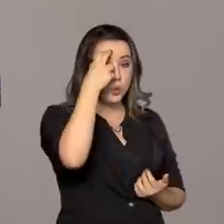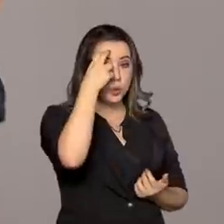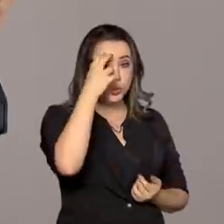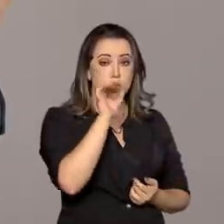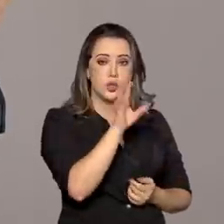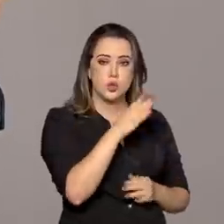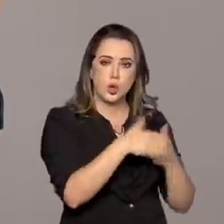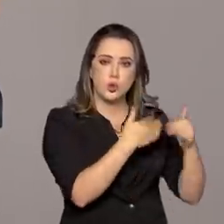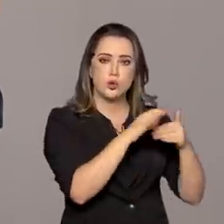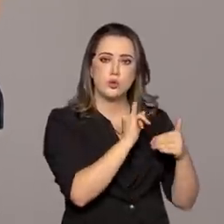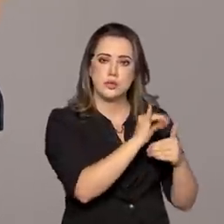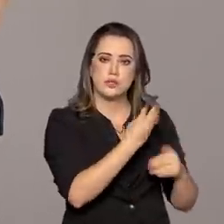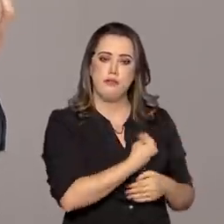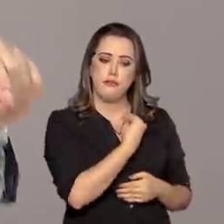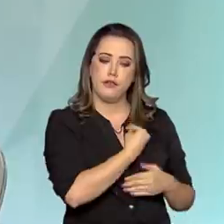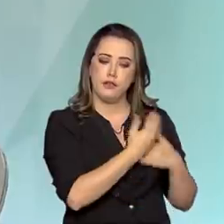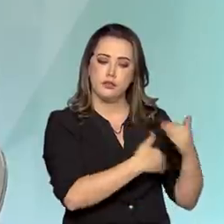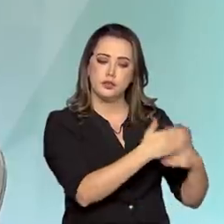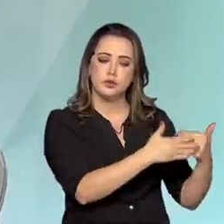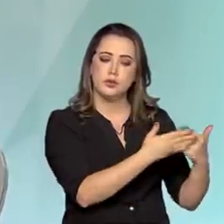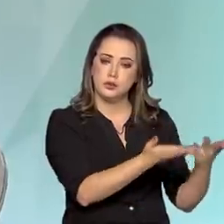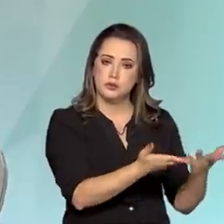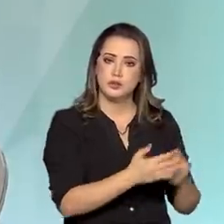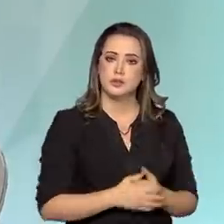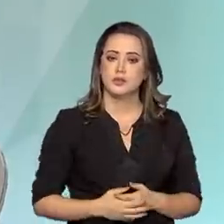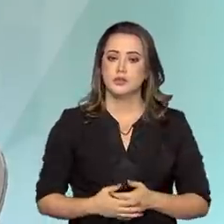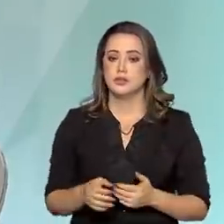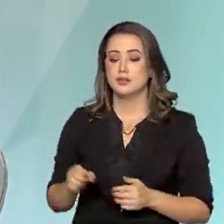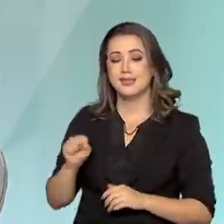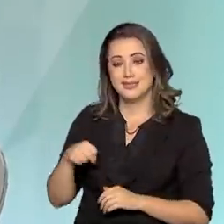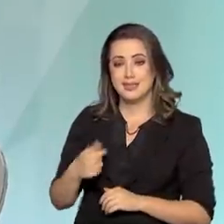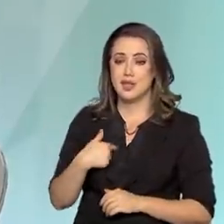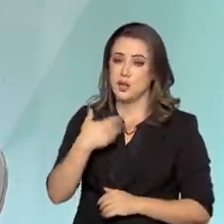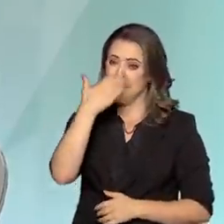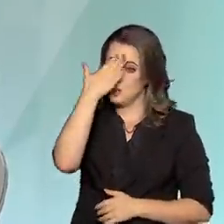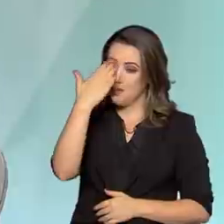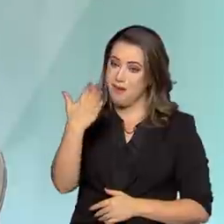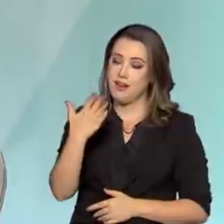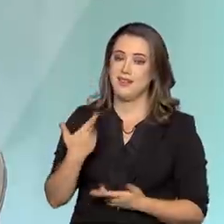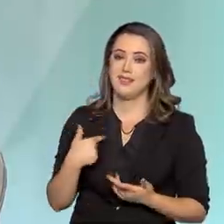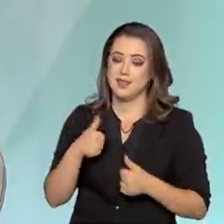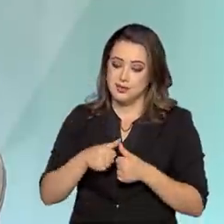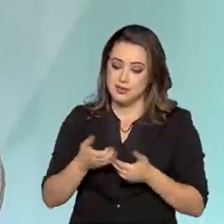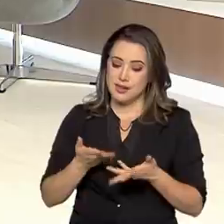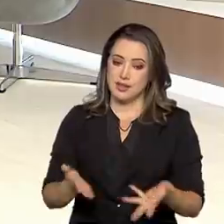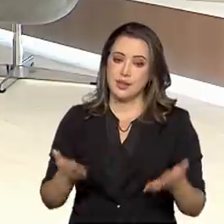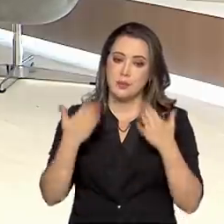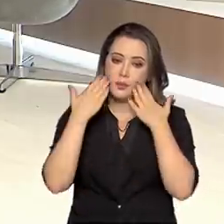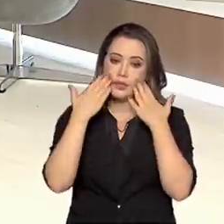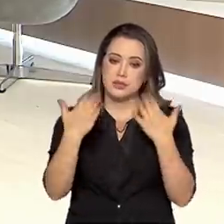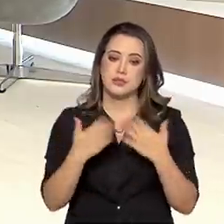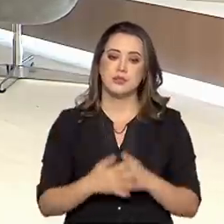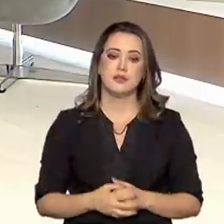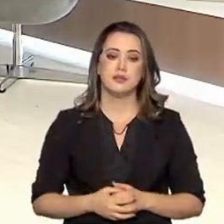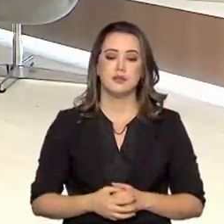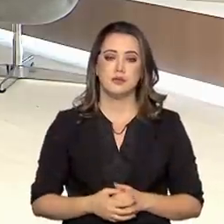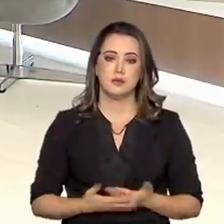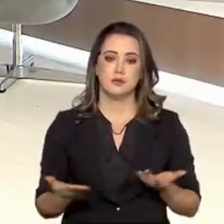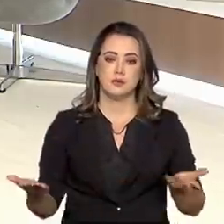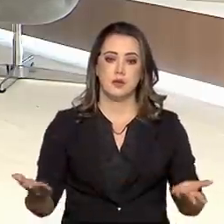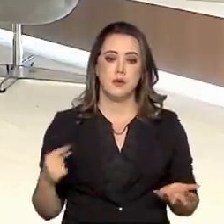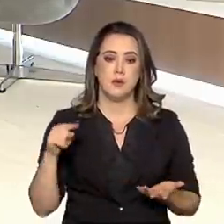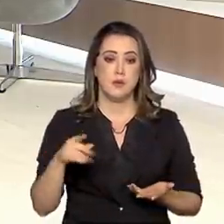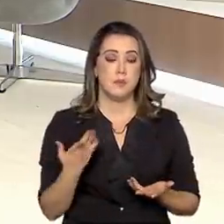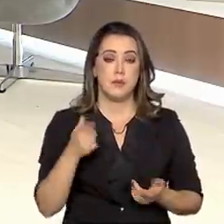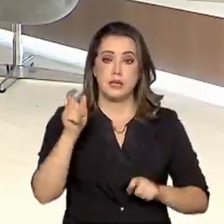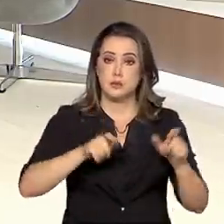está viva na sociedade. Isso, isso. E, por isso, agradeço também o convite, né? Para poder expor isso. Exatamente. Conforme os